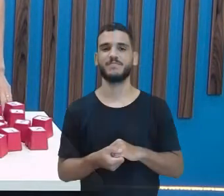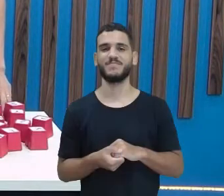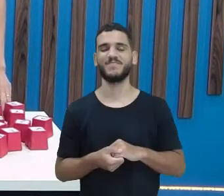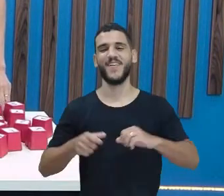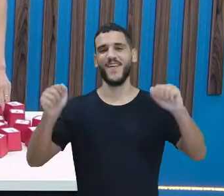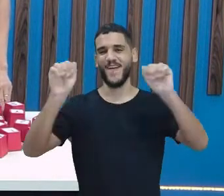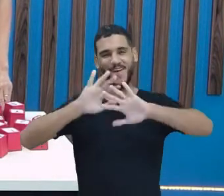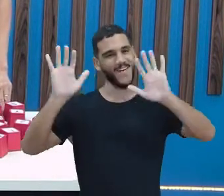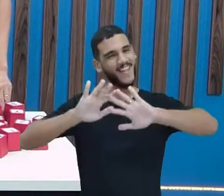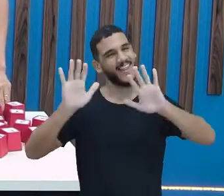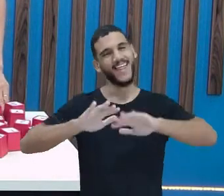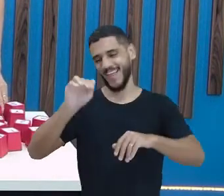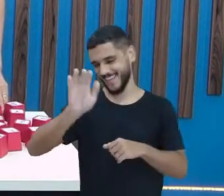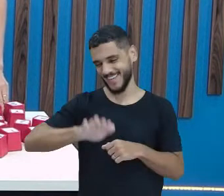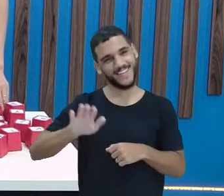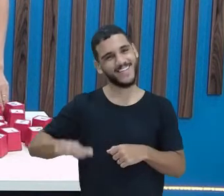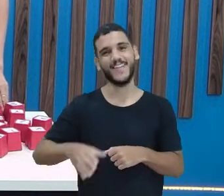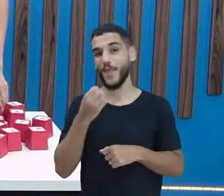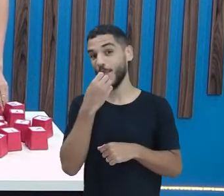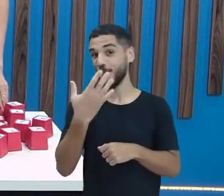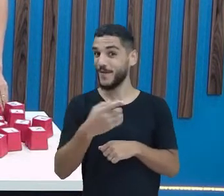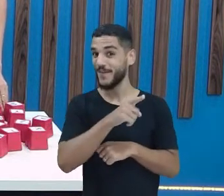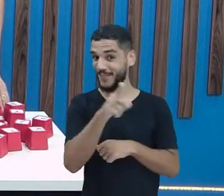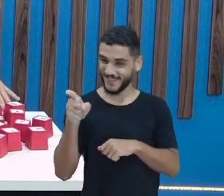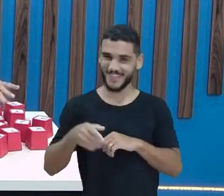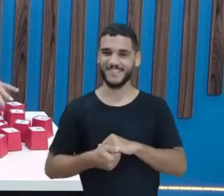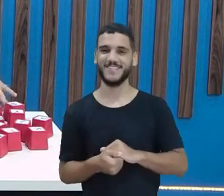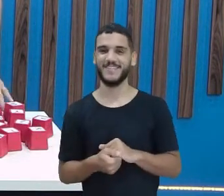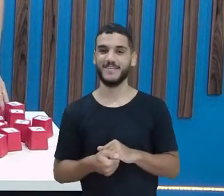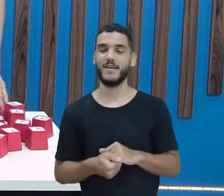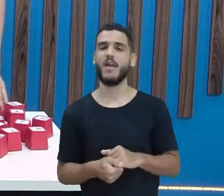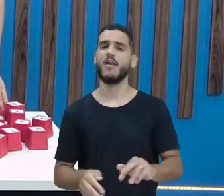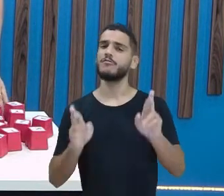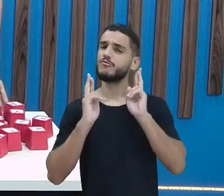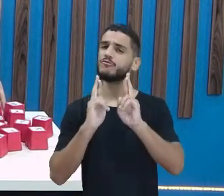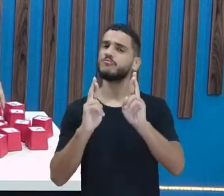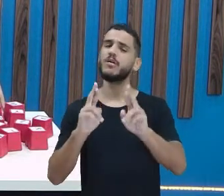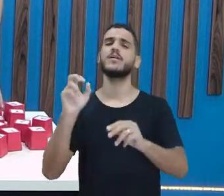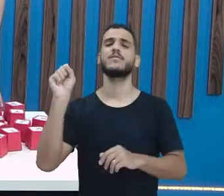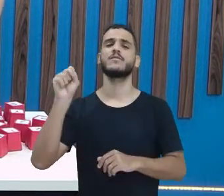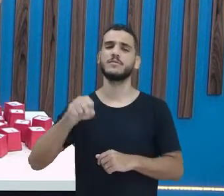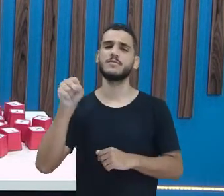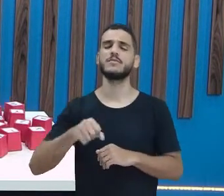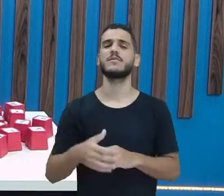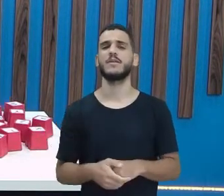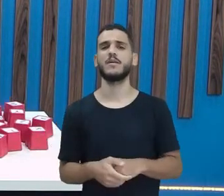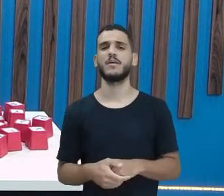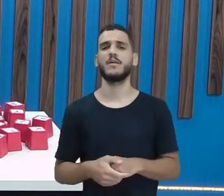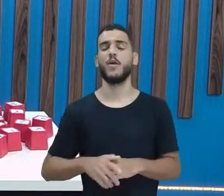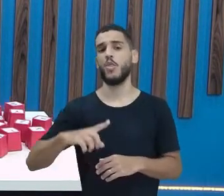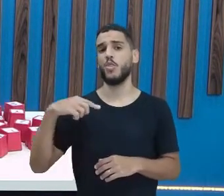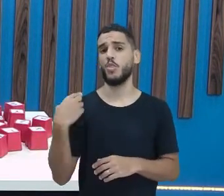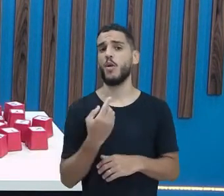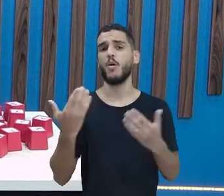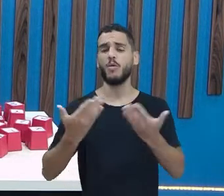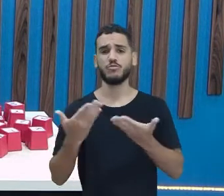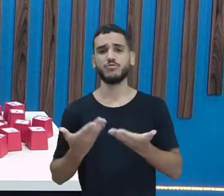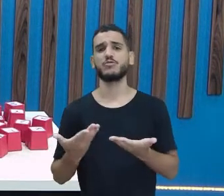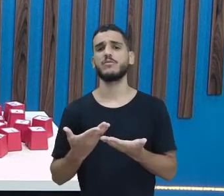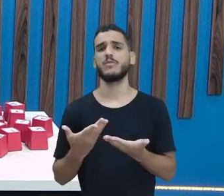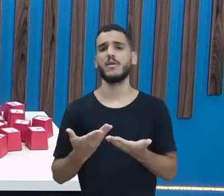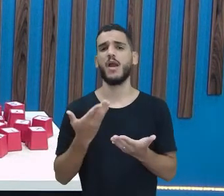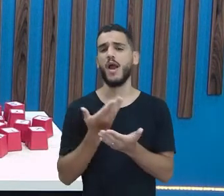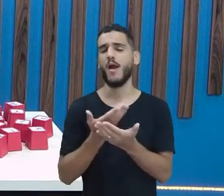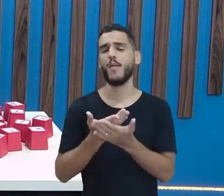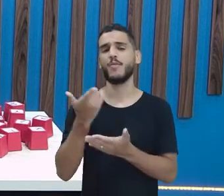Olá, crianças! Tudo bem com vocês? Espero que sim! Estamos aqui para mais uma aula de